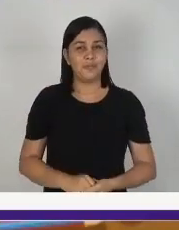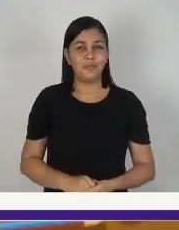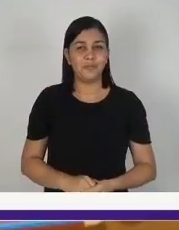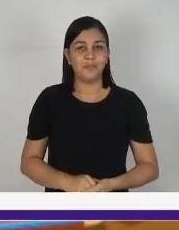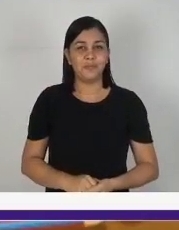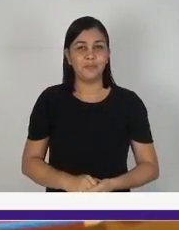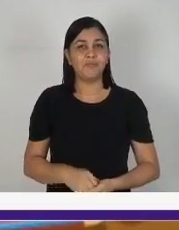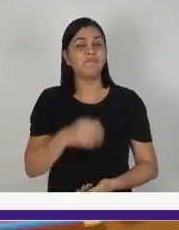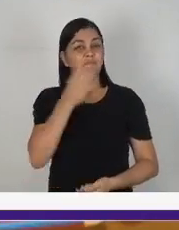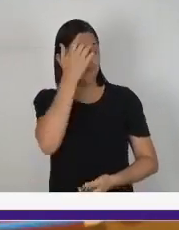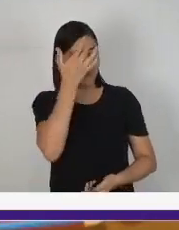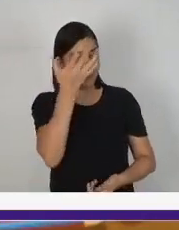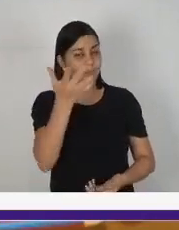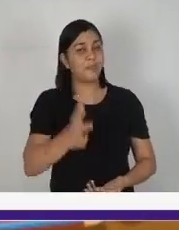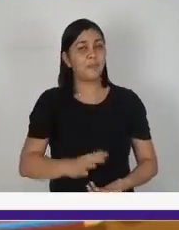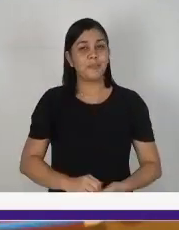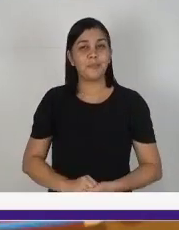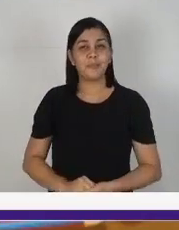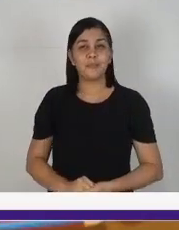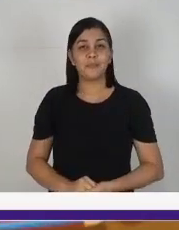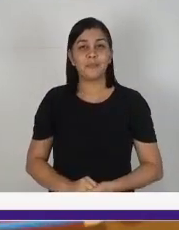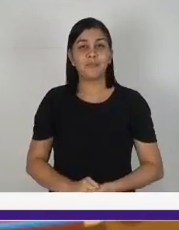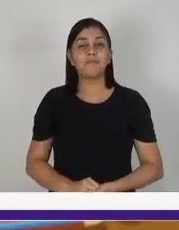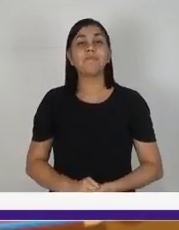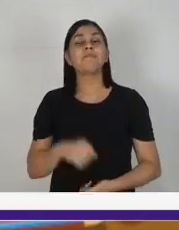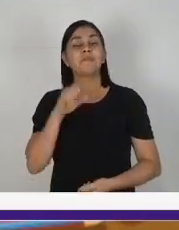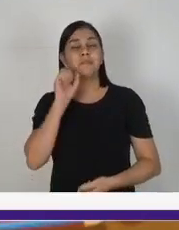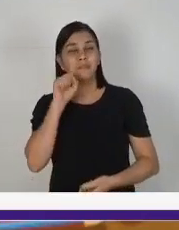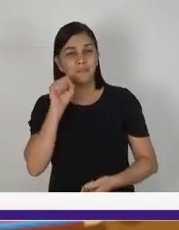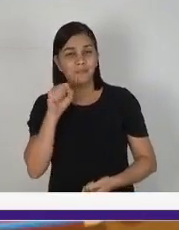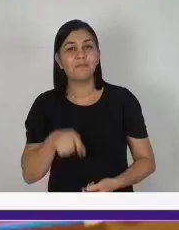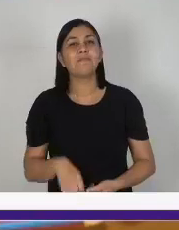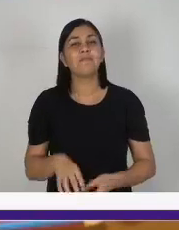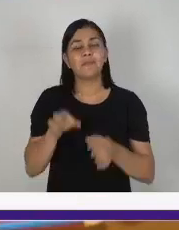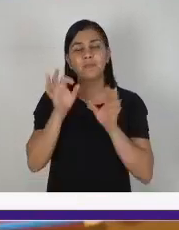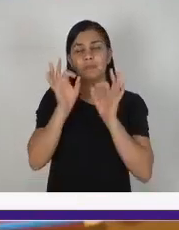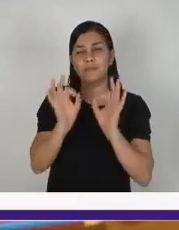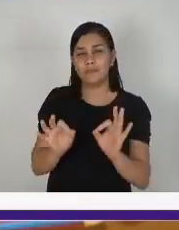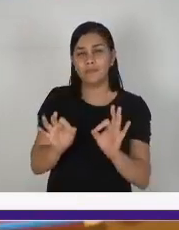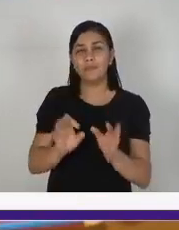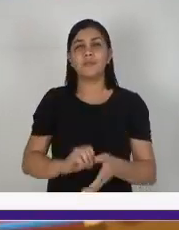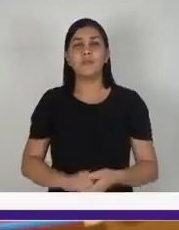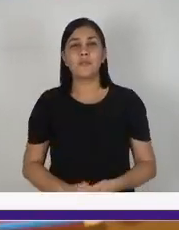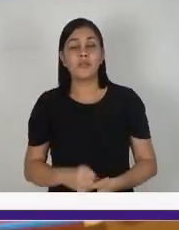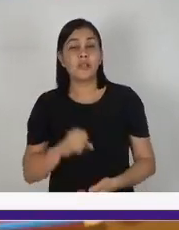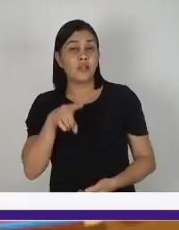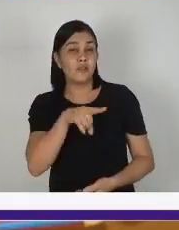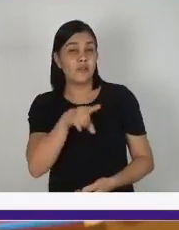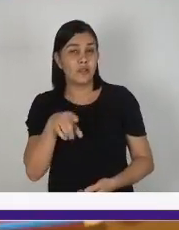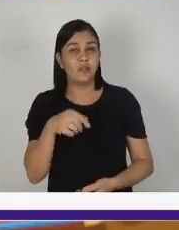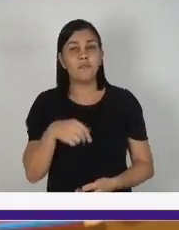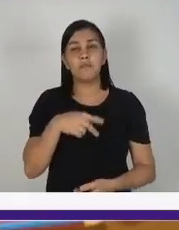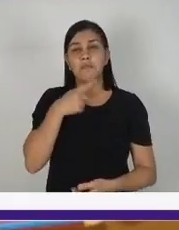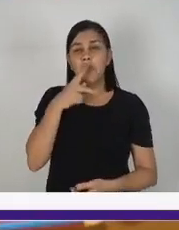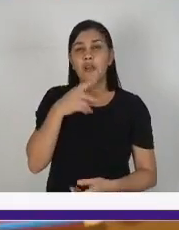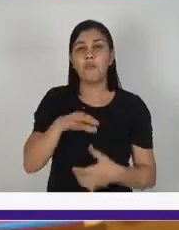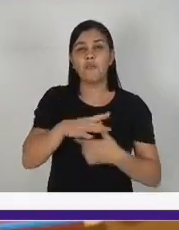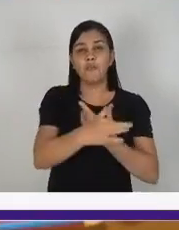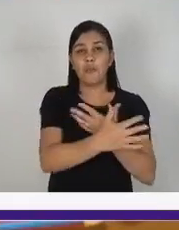Essa está fácil. É isso aí mesmo que você está pensando. Se você disse borboleta,